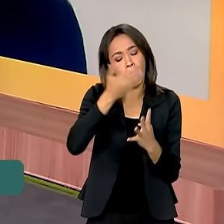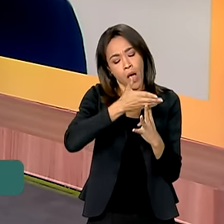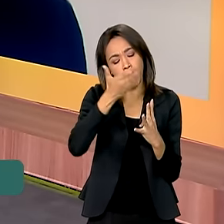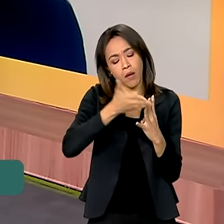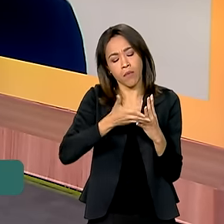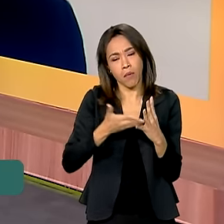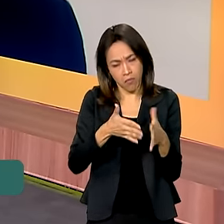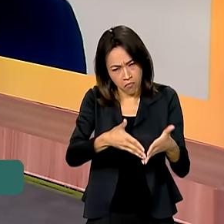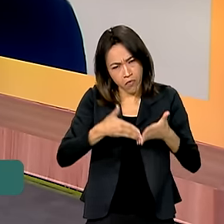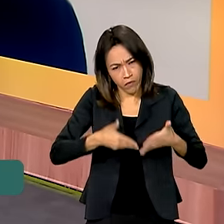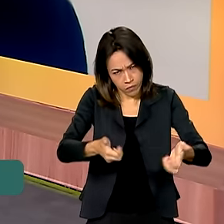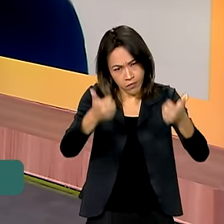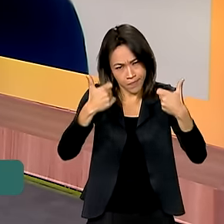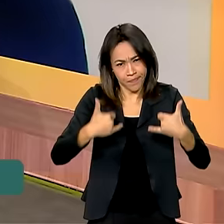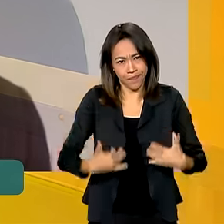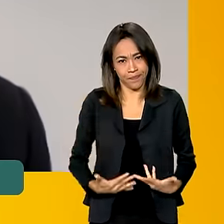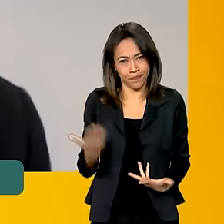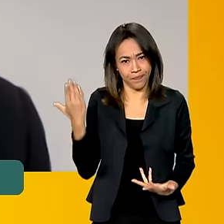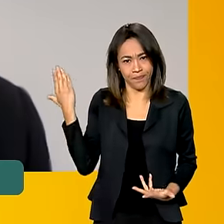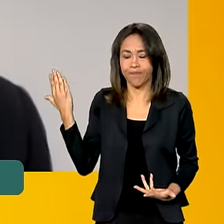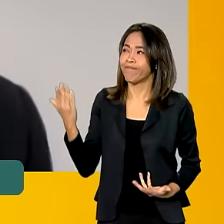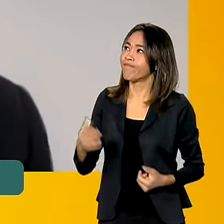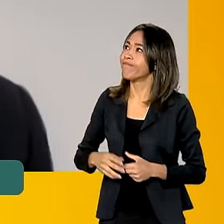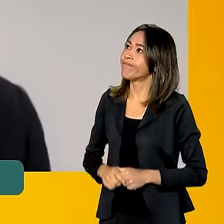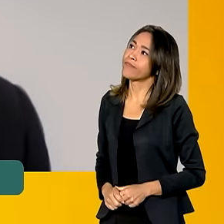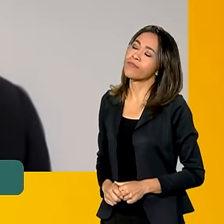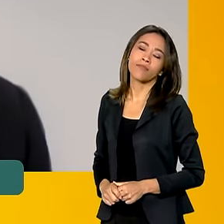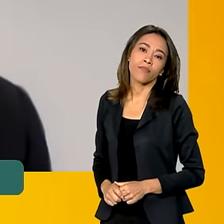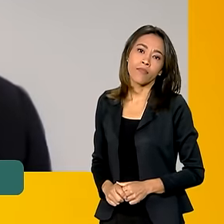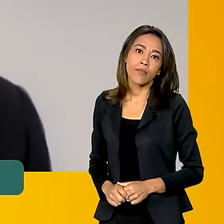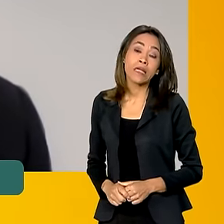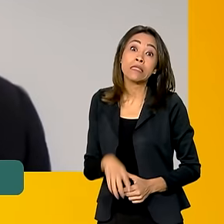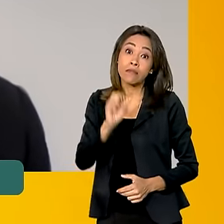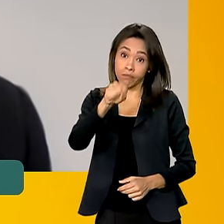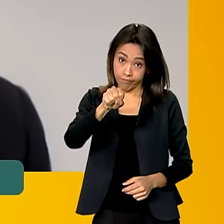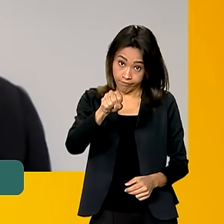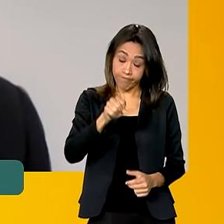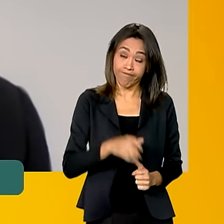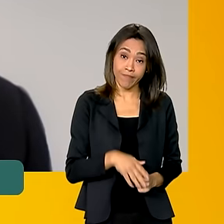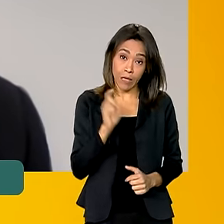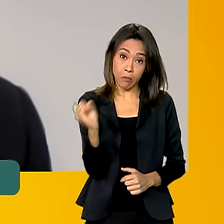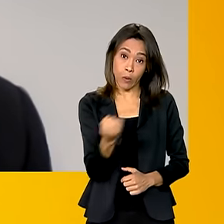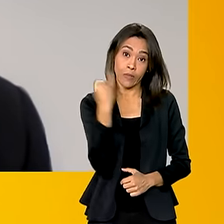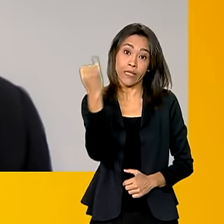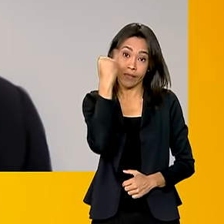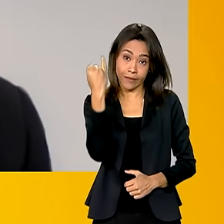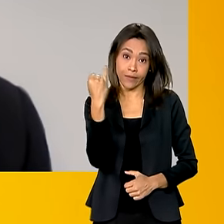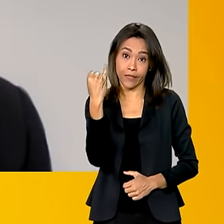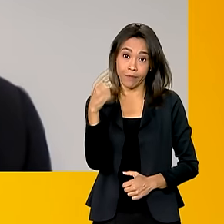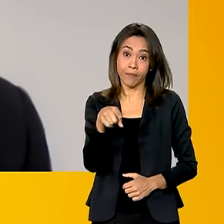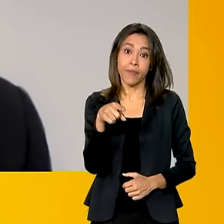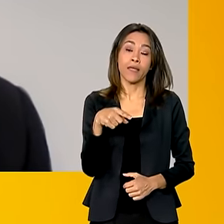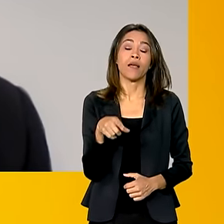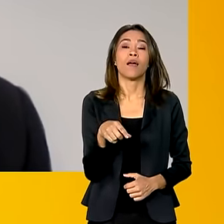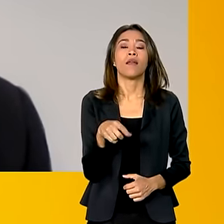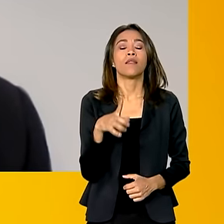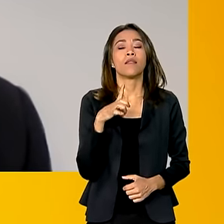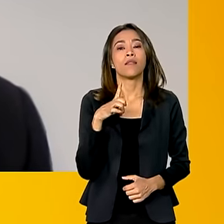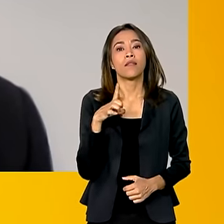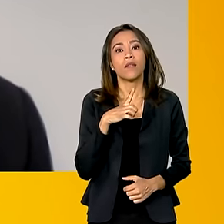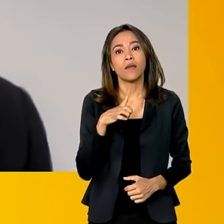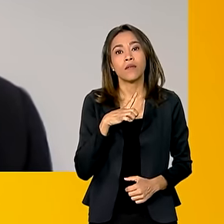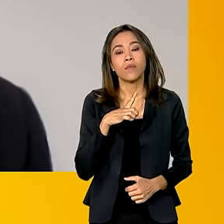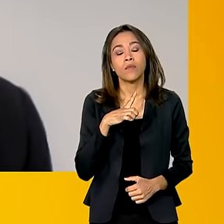suspensos. Por favor, superintendente. Sim, é uma medida muito importante para esse aumento. Temos uma